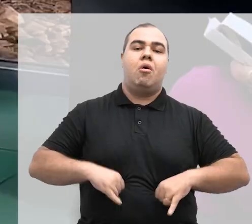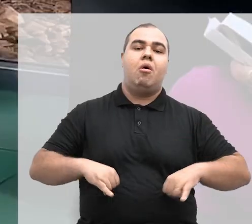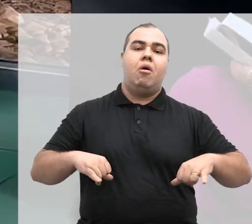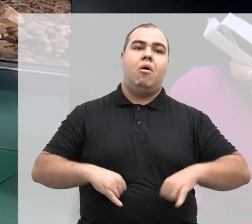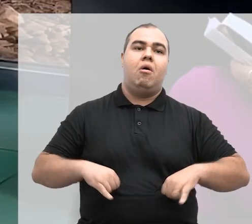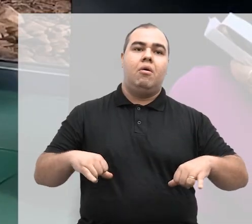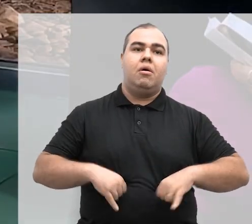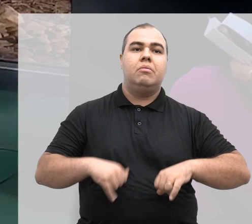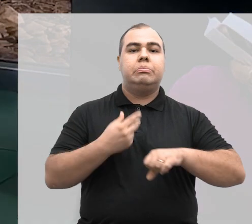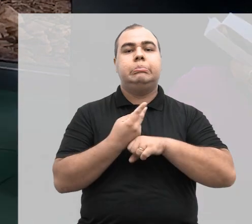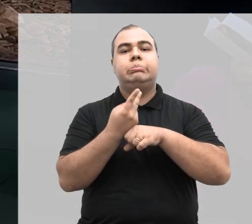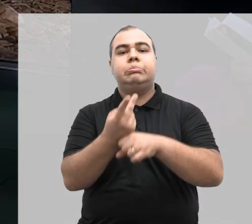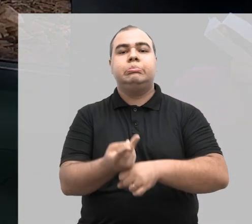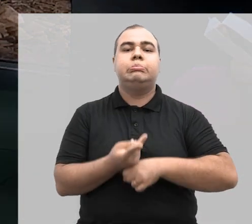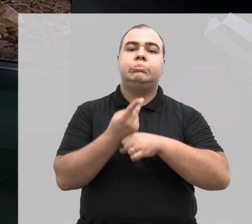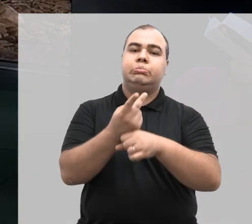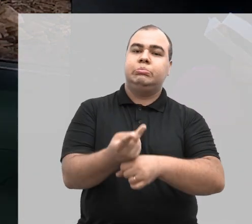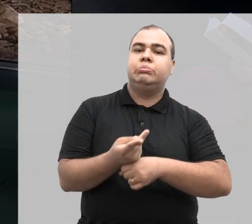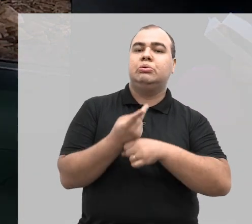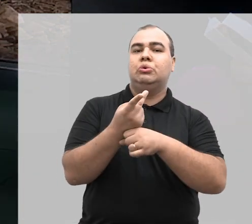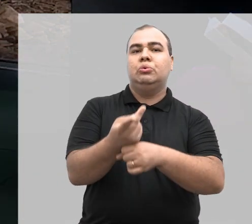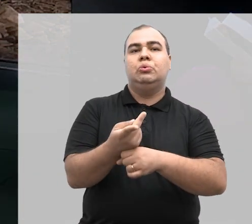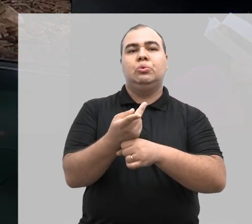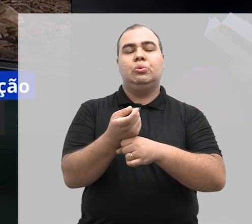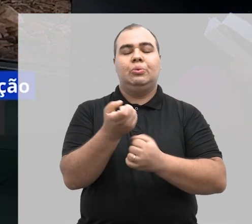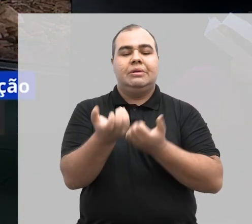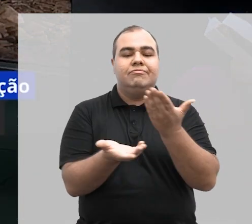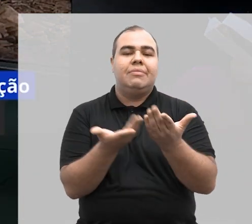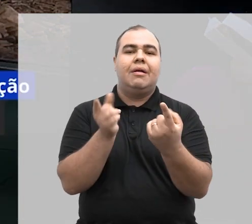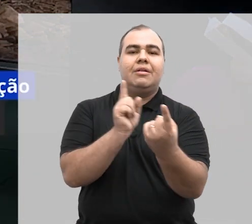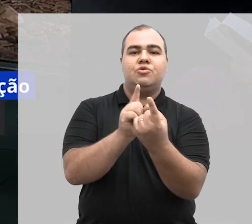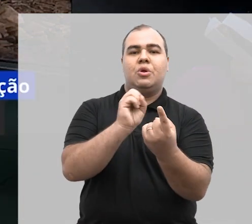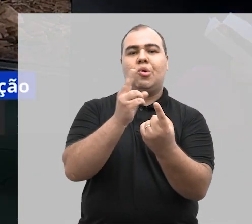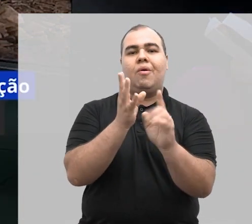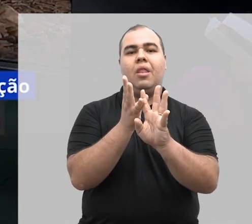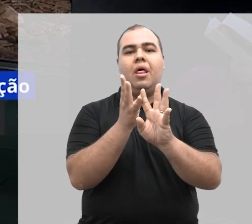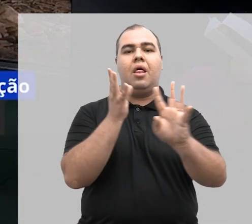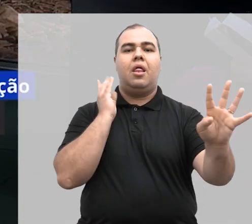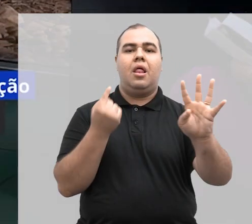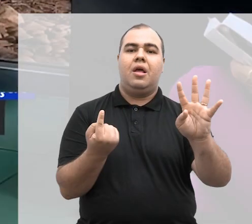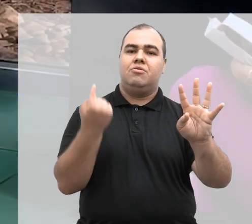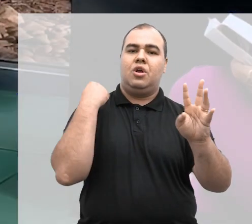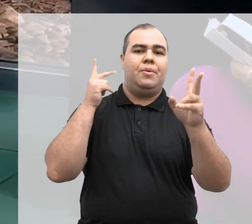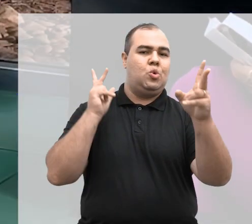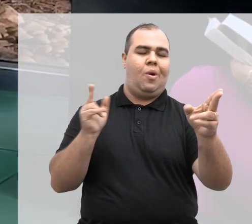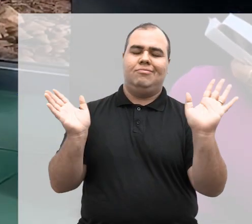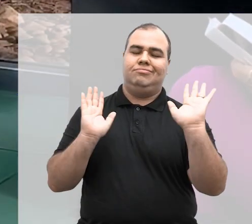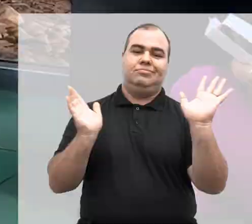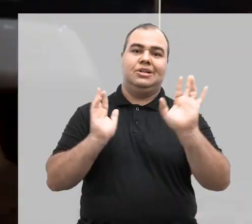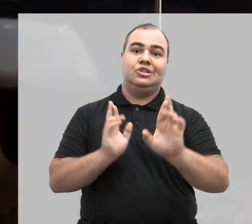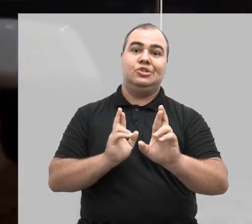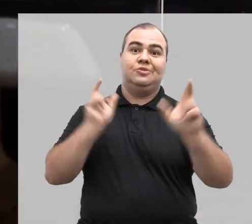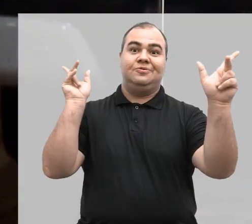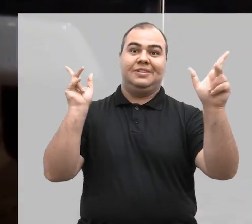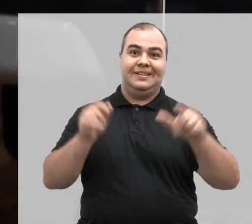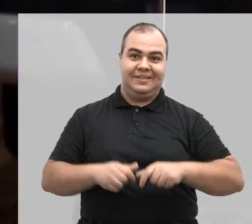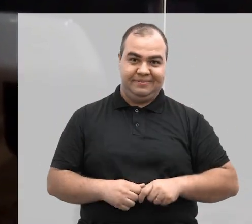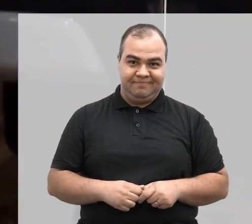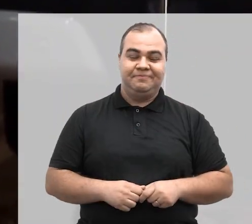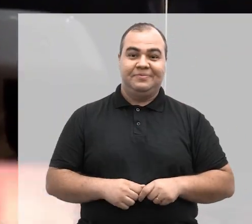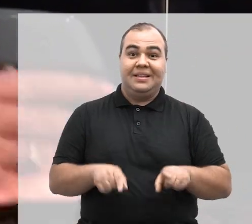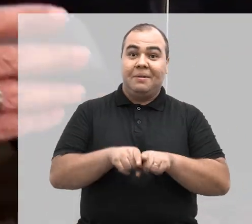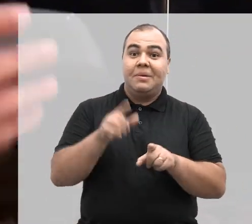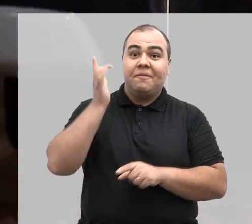na procura dos serviços eleitorais, enfrentando filas como eram antigamente e